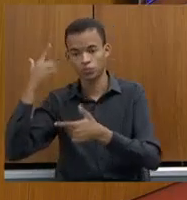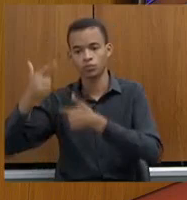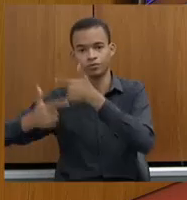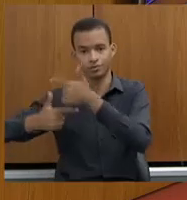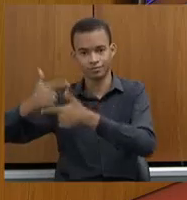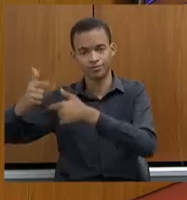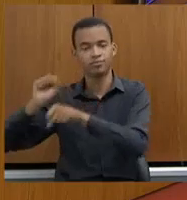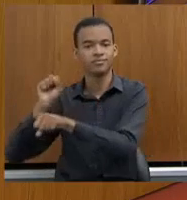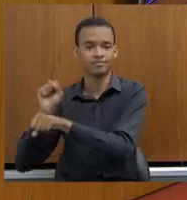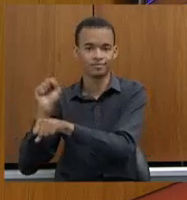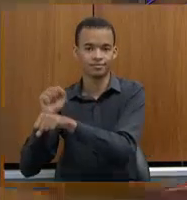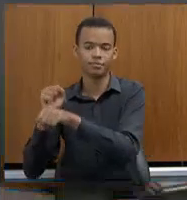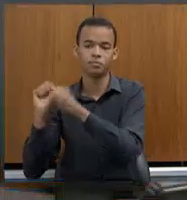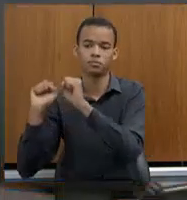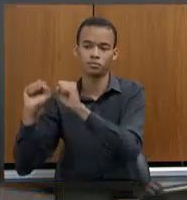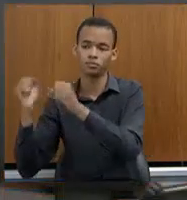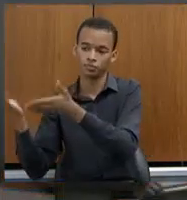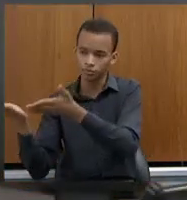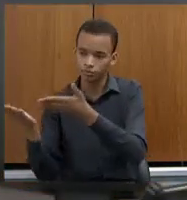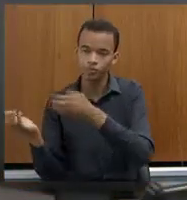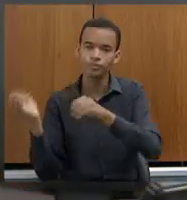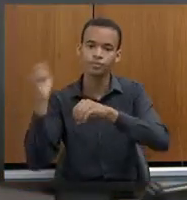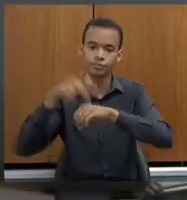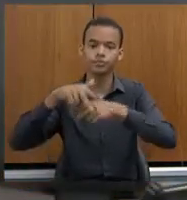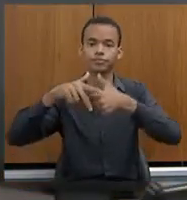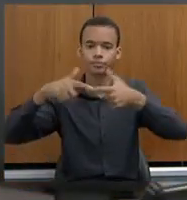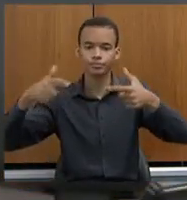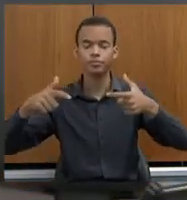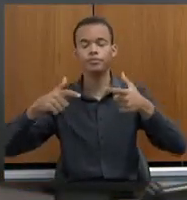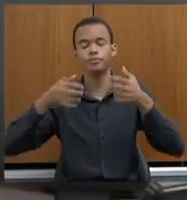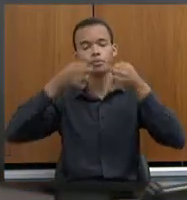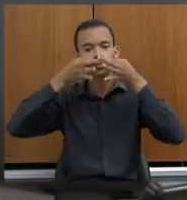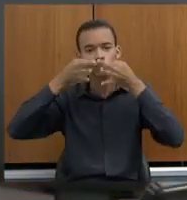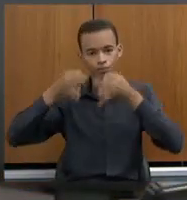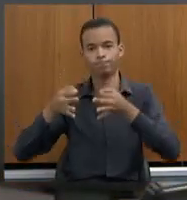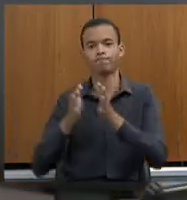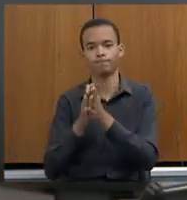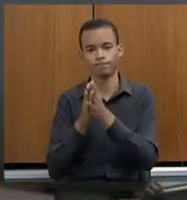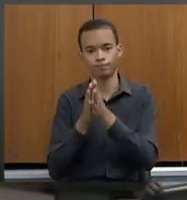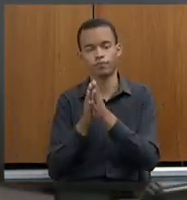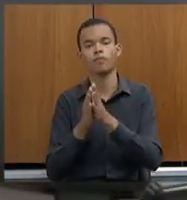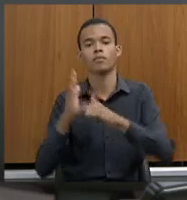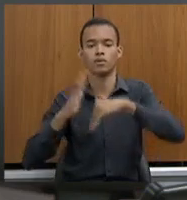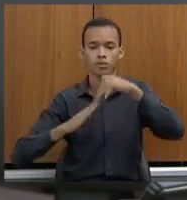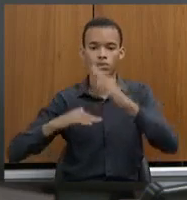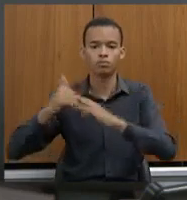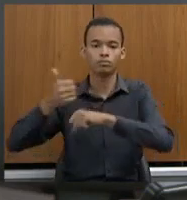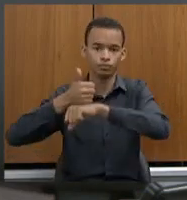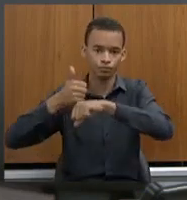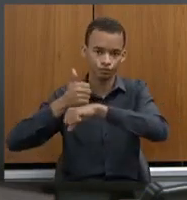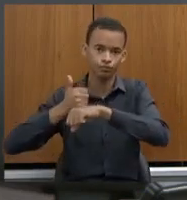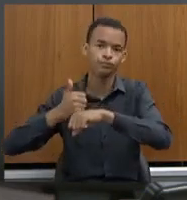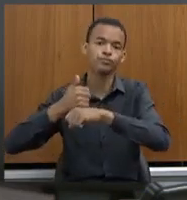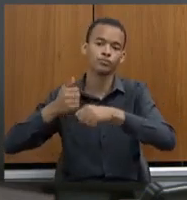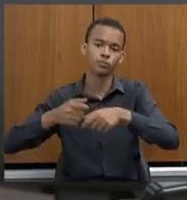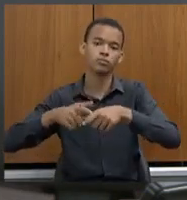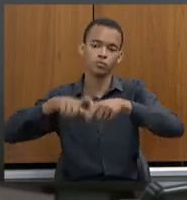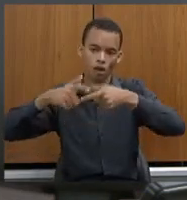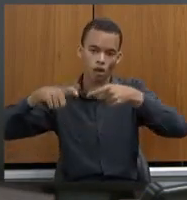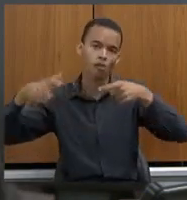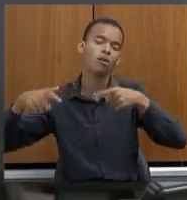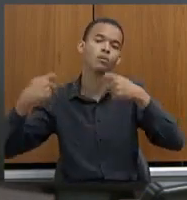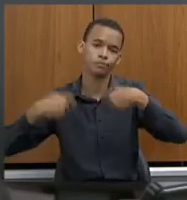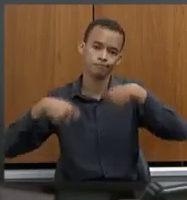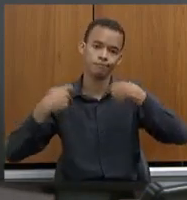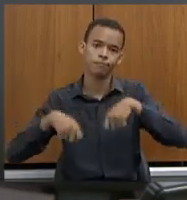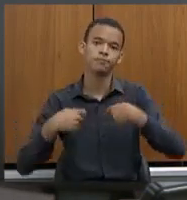carreiras. É bom que vocês virem aqui a nossa fala, a prioridade na recomposição do efetivo, a mais gritante, a